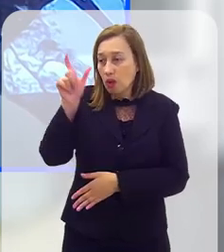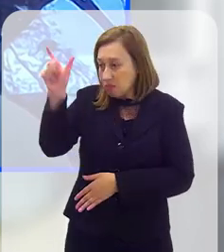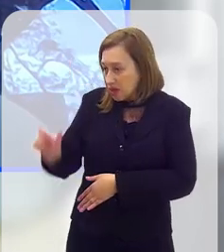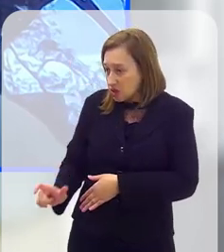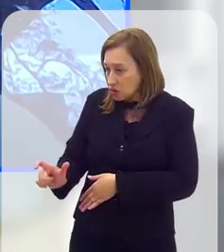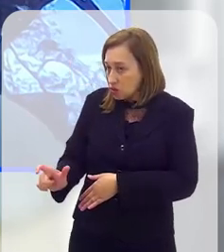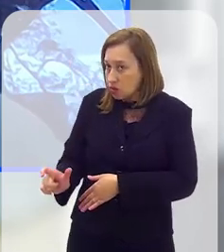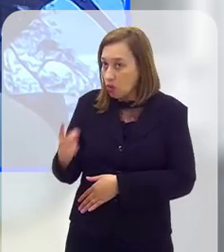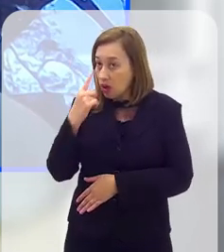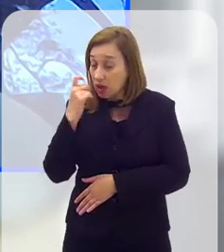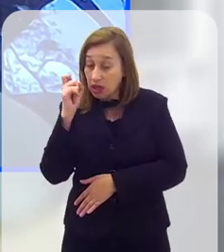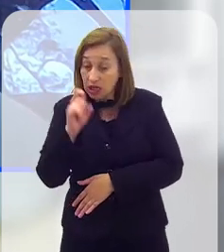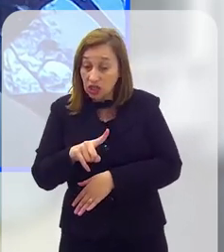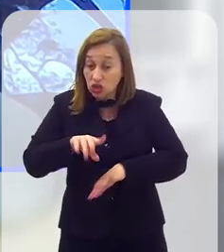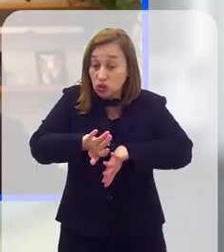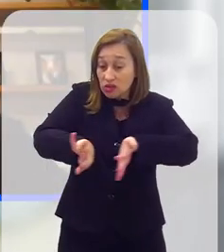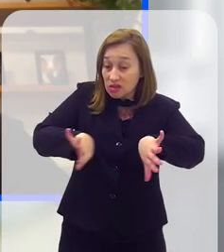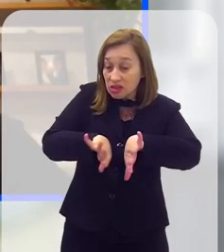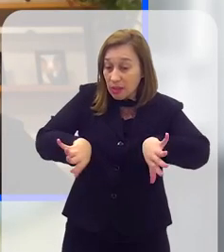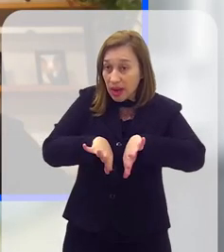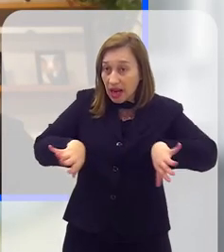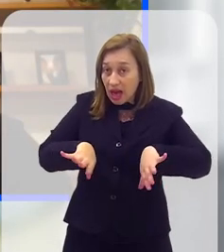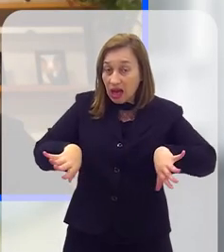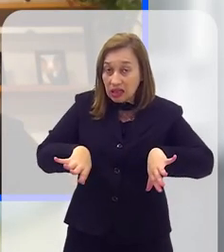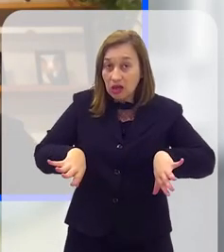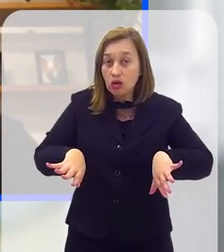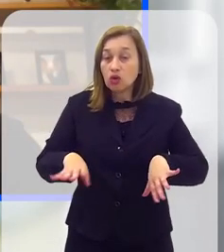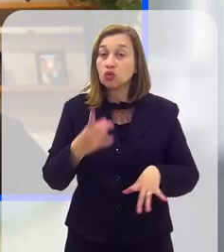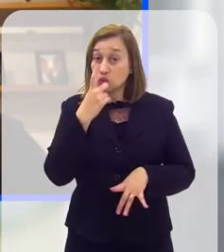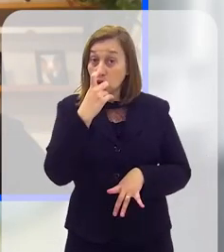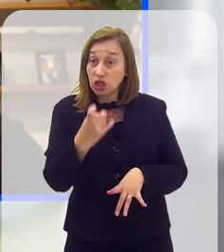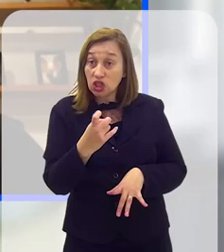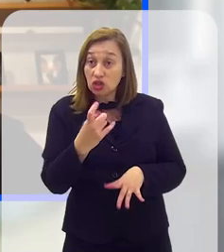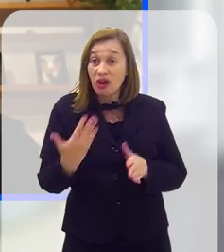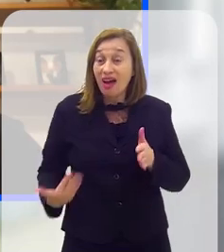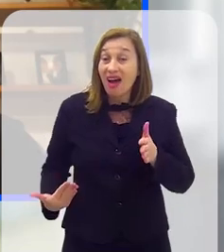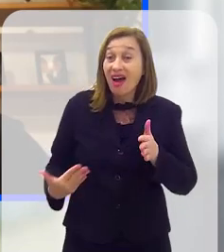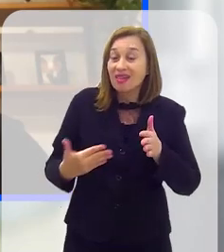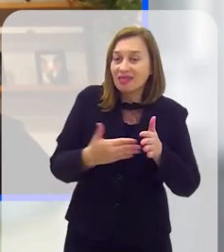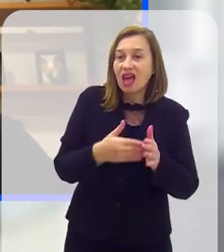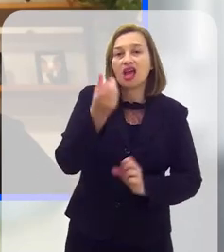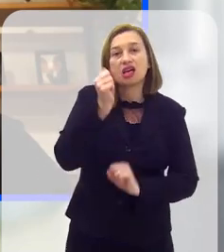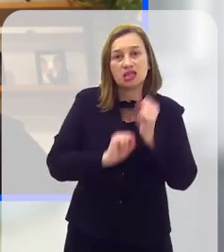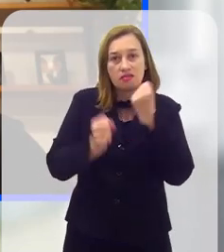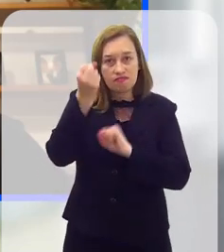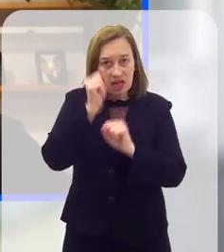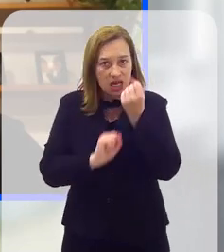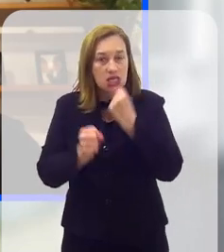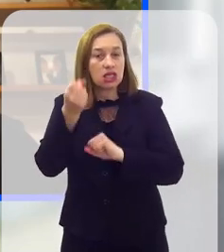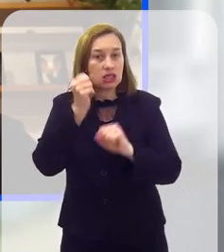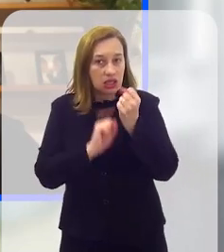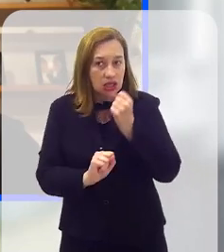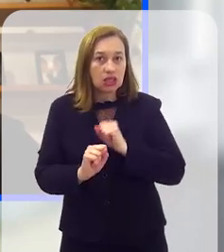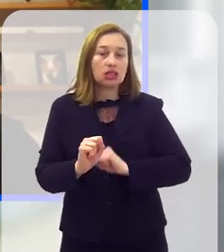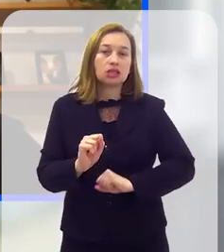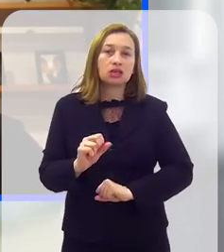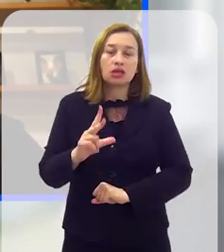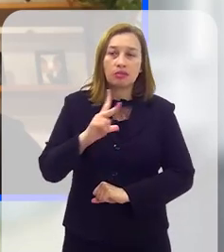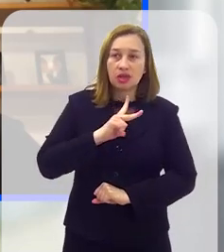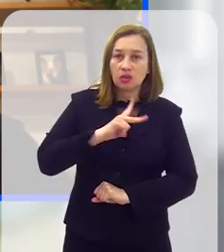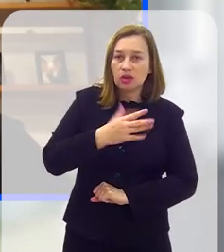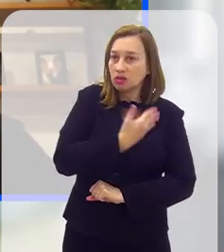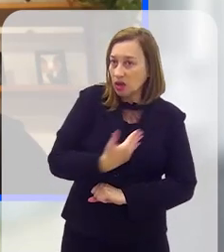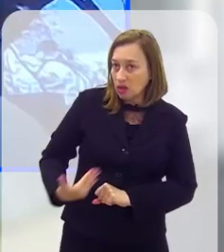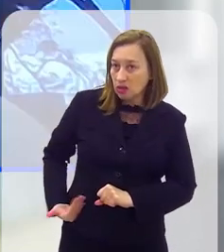cidadão comum, fazendo esse acondicionamento de forma correta, separação, né, até os entes públicos, as empresas